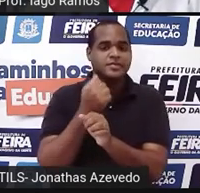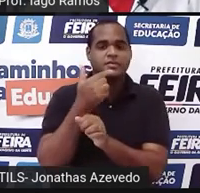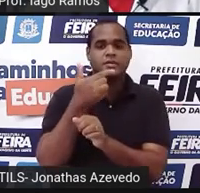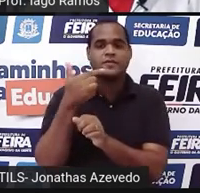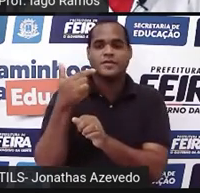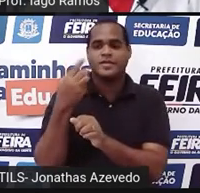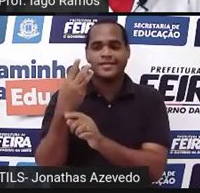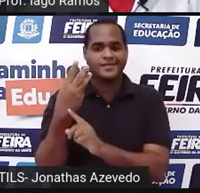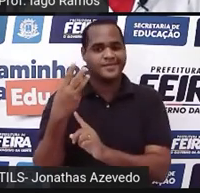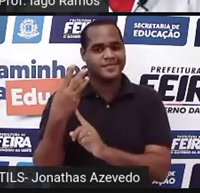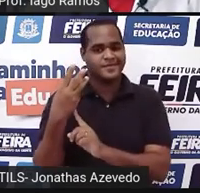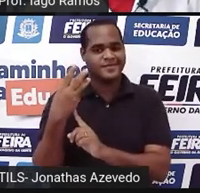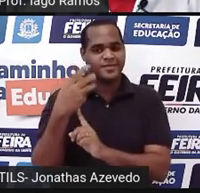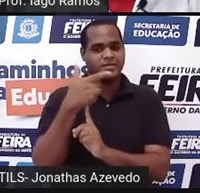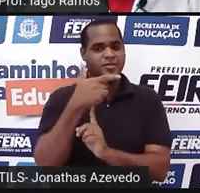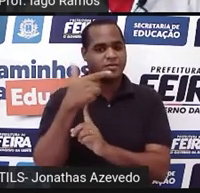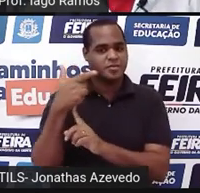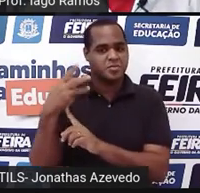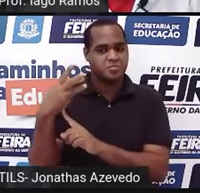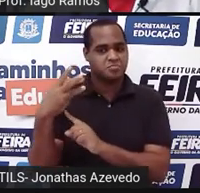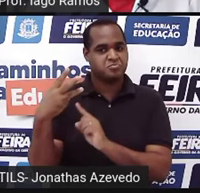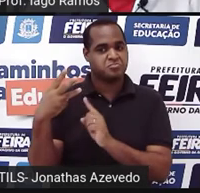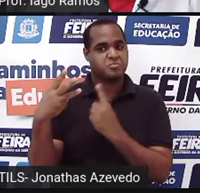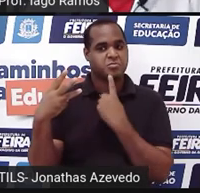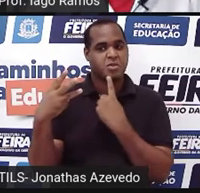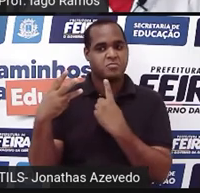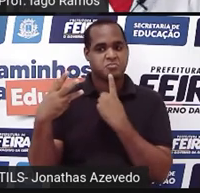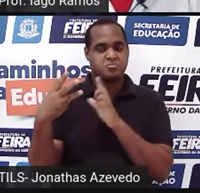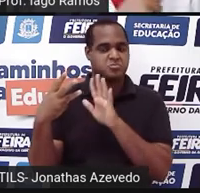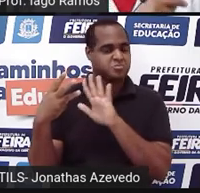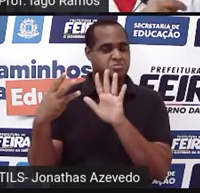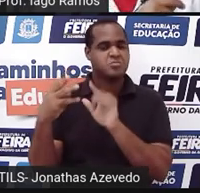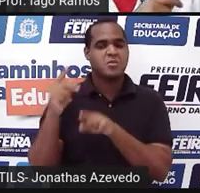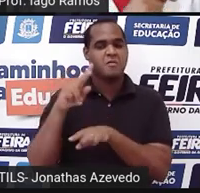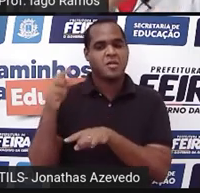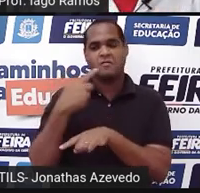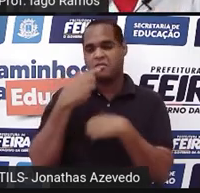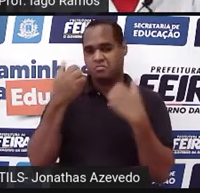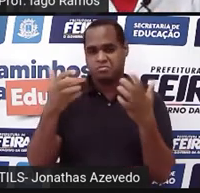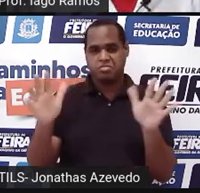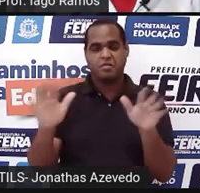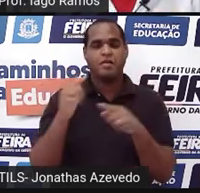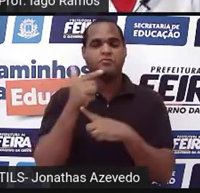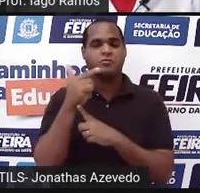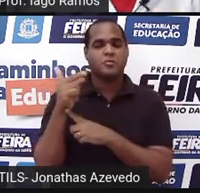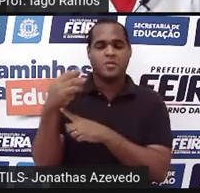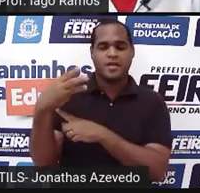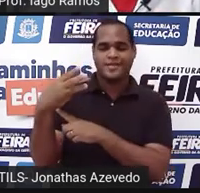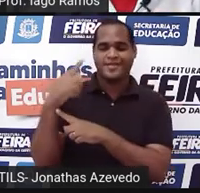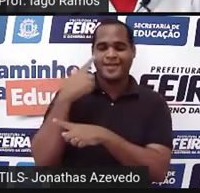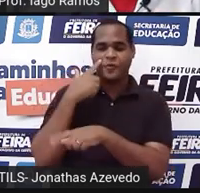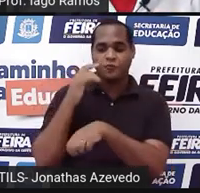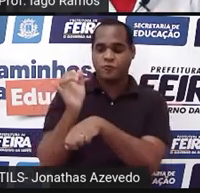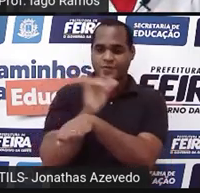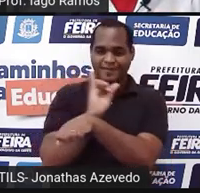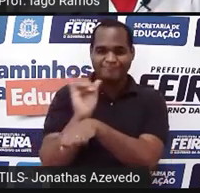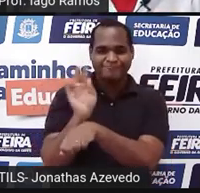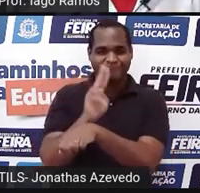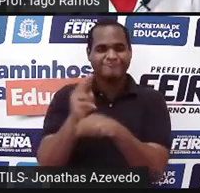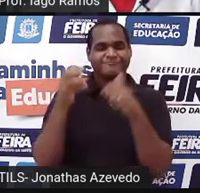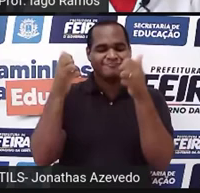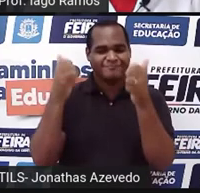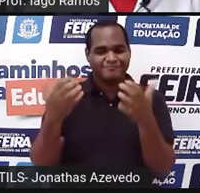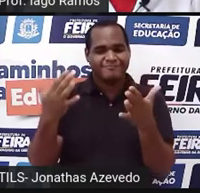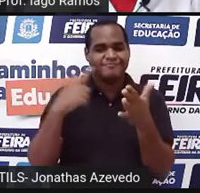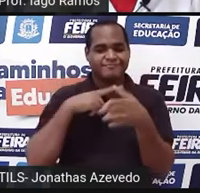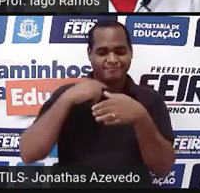223. Tá bom? E eu acabei de usar a estratégia que eu estou trazendo aqui